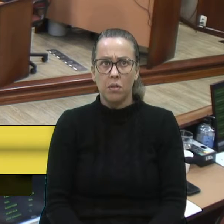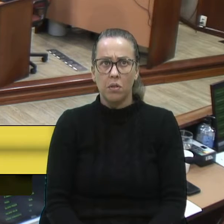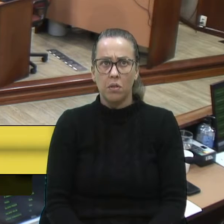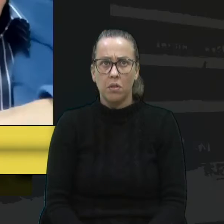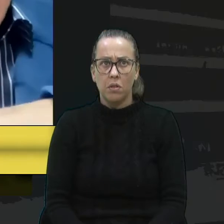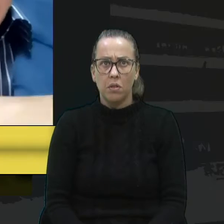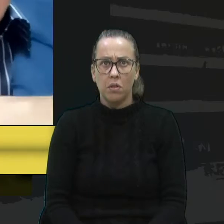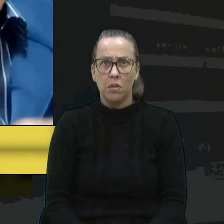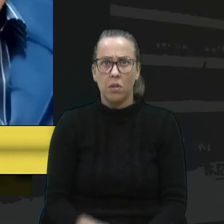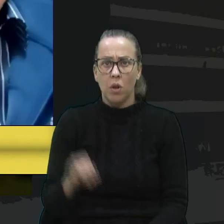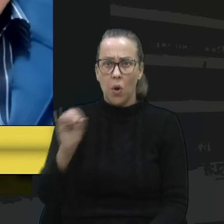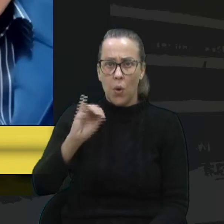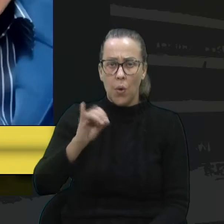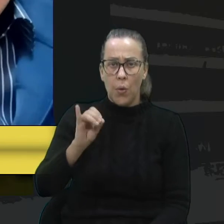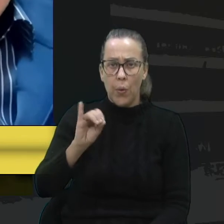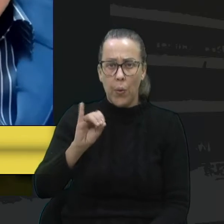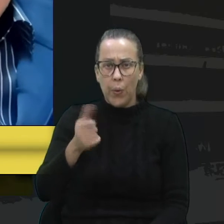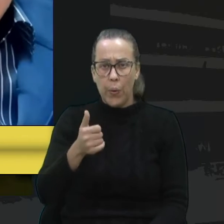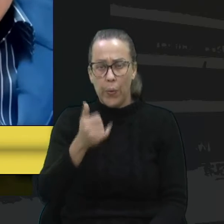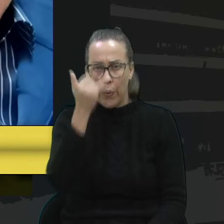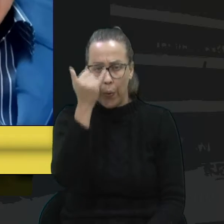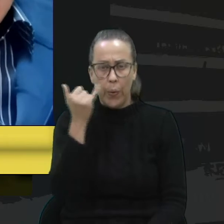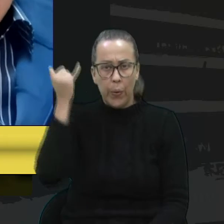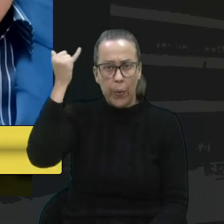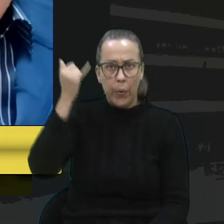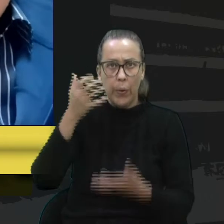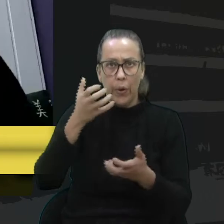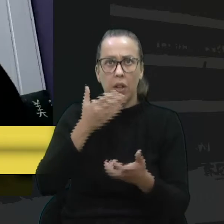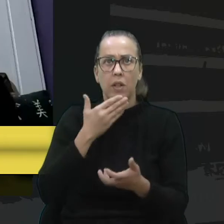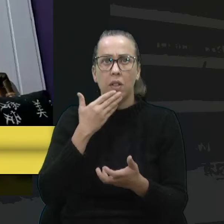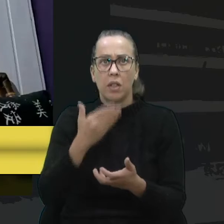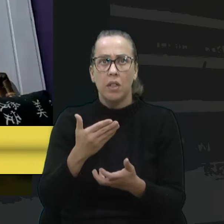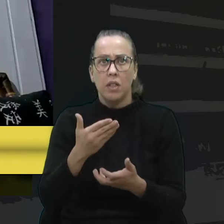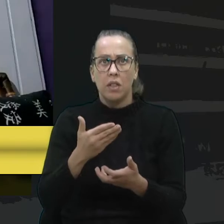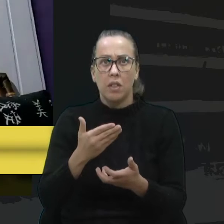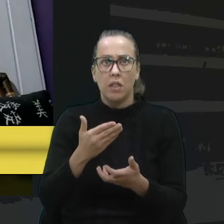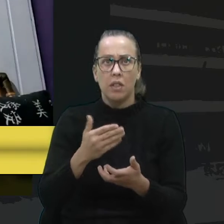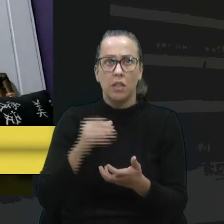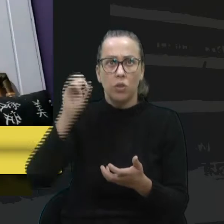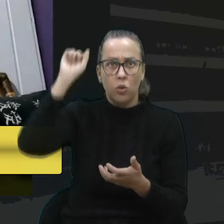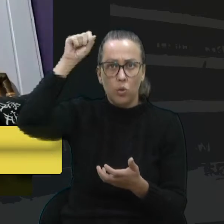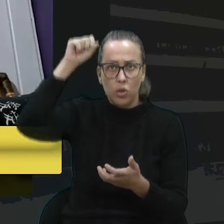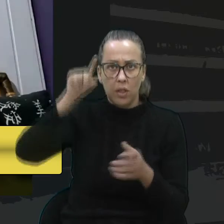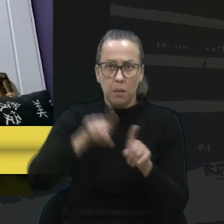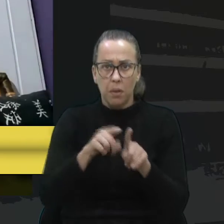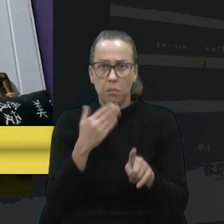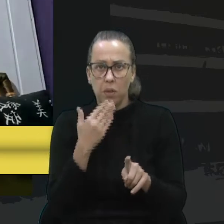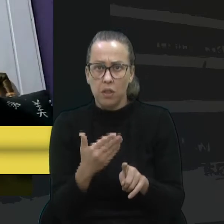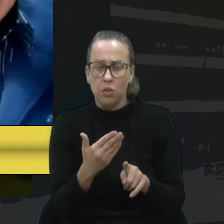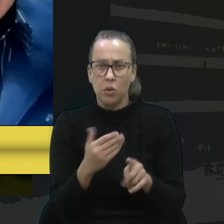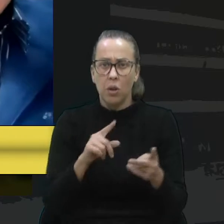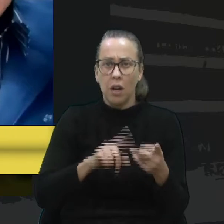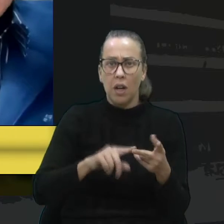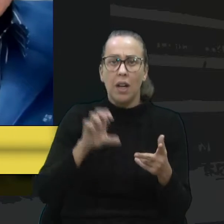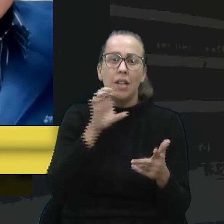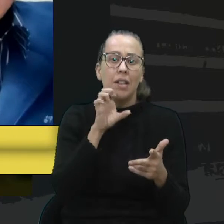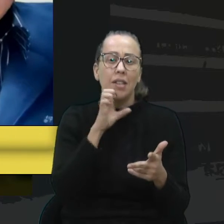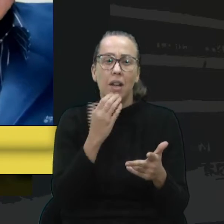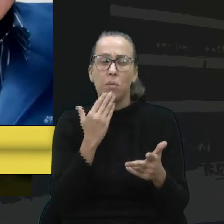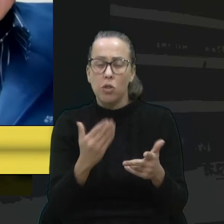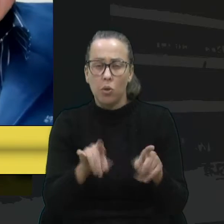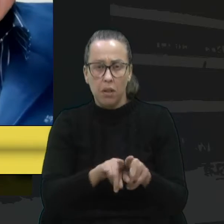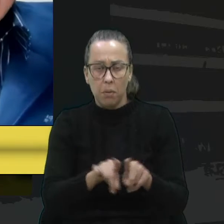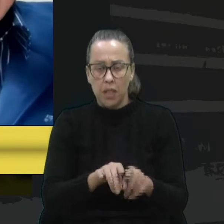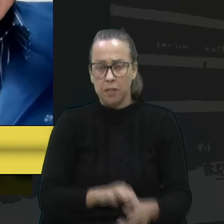Oi, Dan Brás. Oi, Camiles. O senhor da Ambrosa pediu uma parte também. Tá, já vai. Eu também te pedi, Dan Brás.